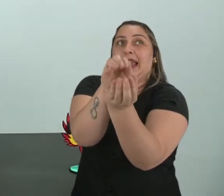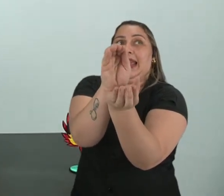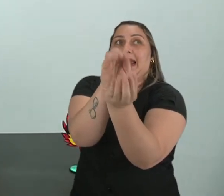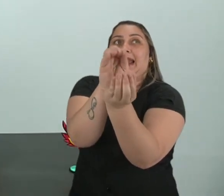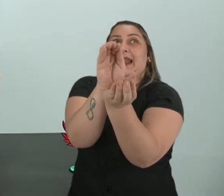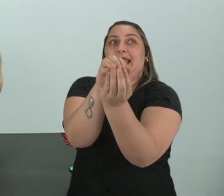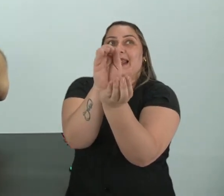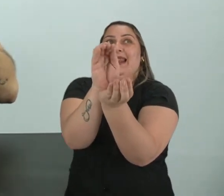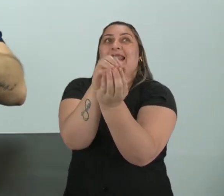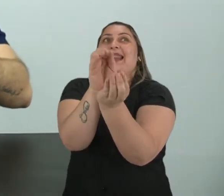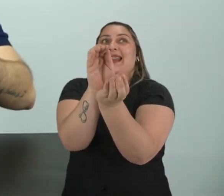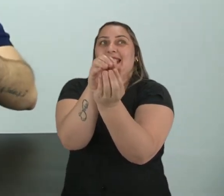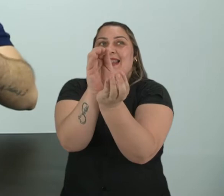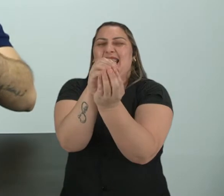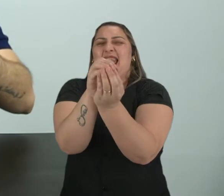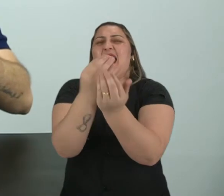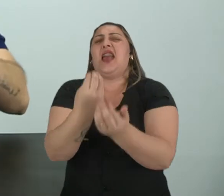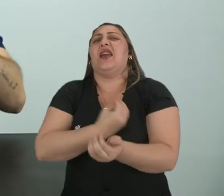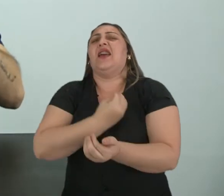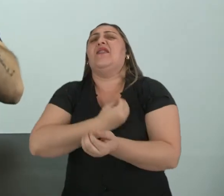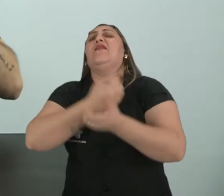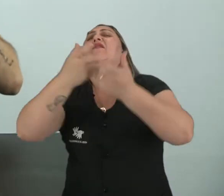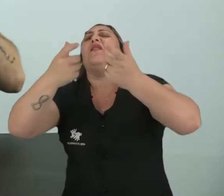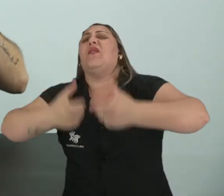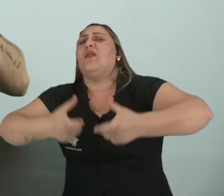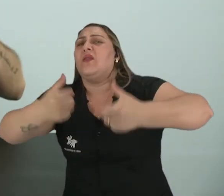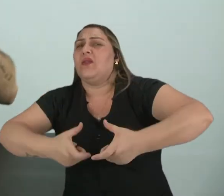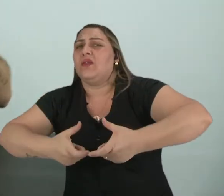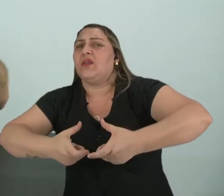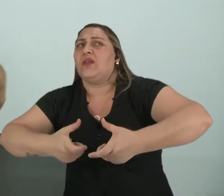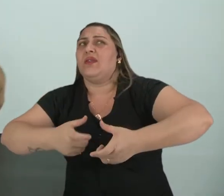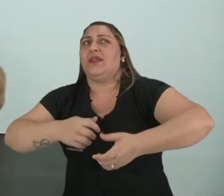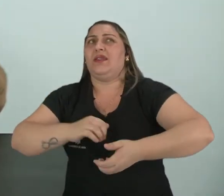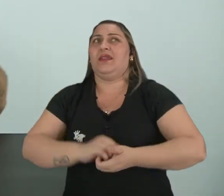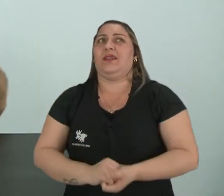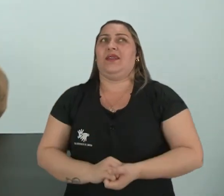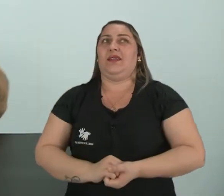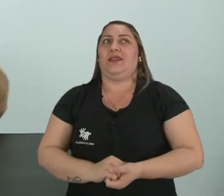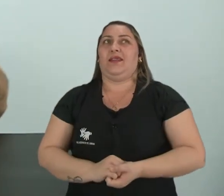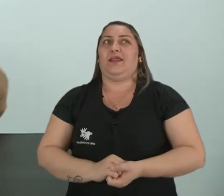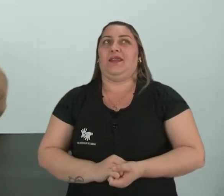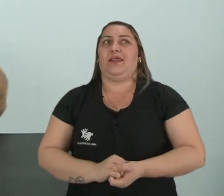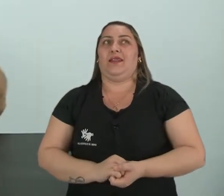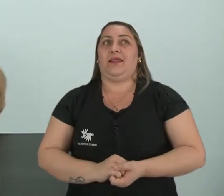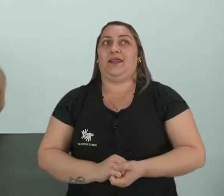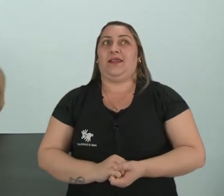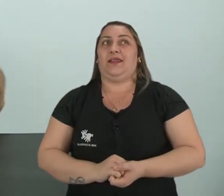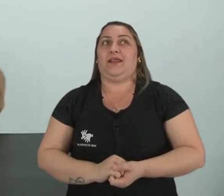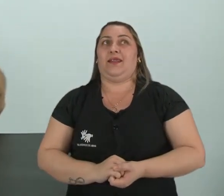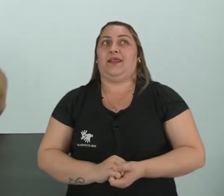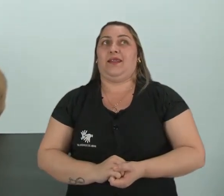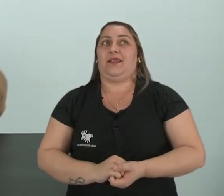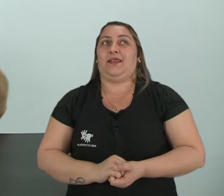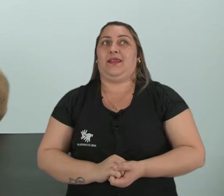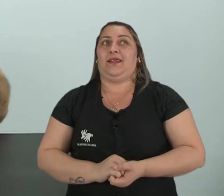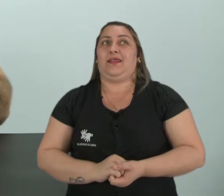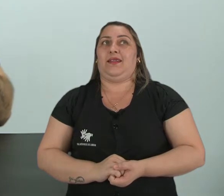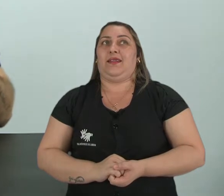jacaré, né? É o jacaré. Olha aqui, ó. O jacaré é da onde, hein? O jacaré, ele é...